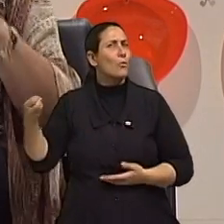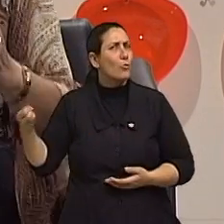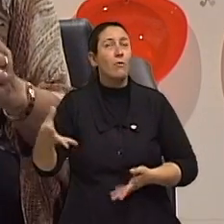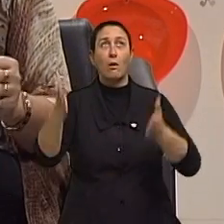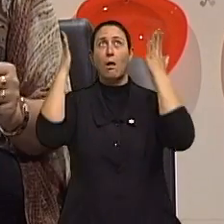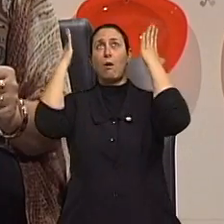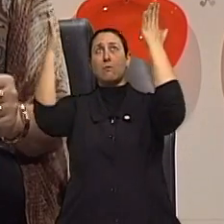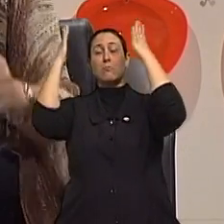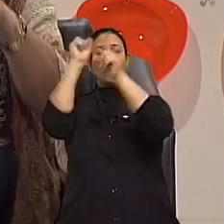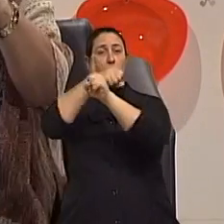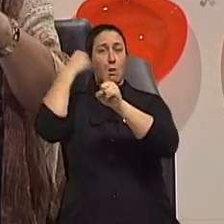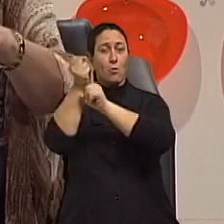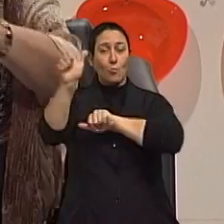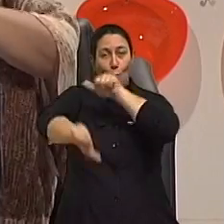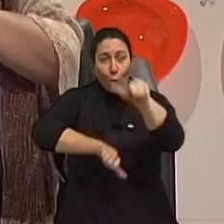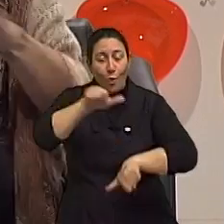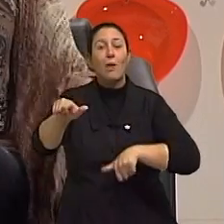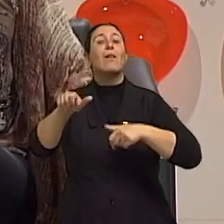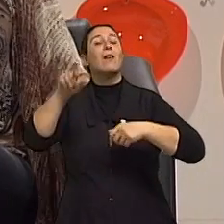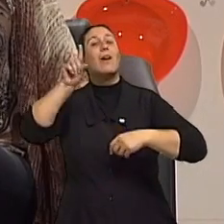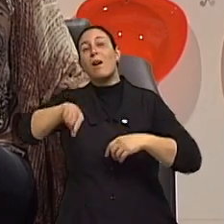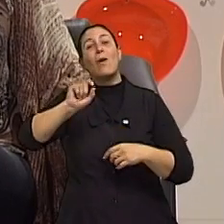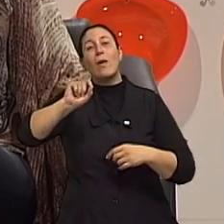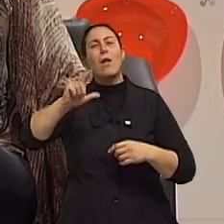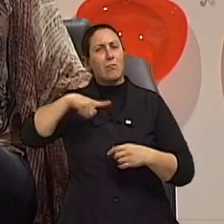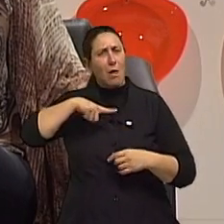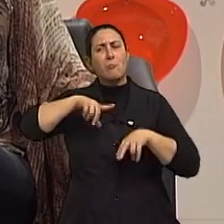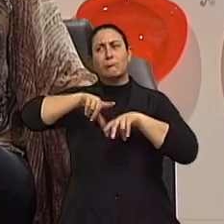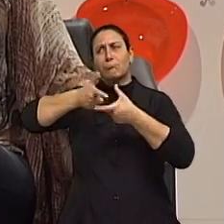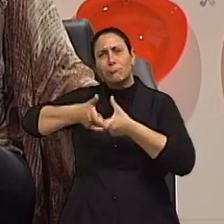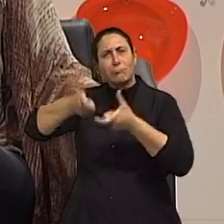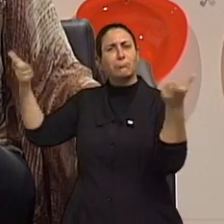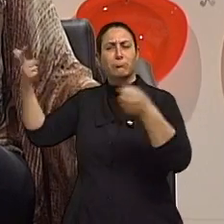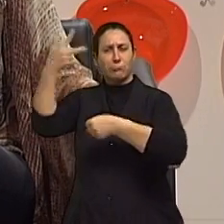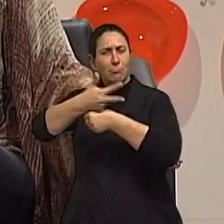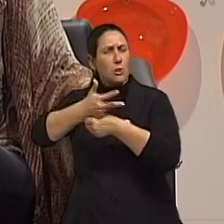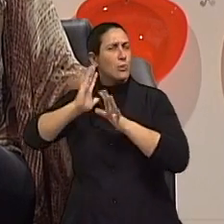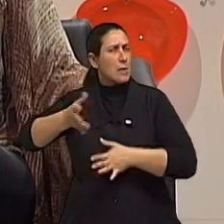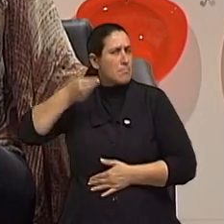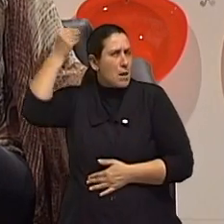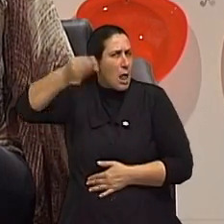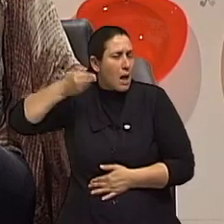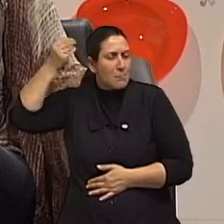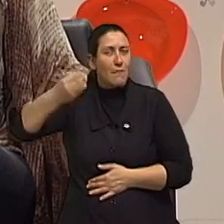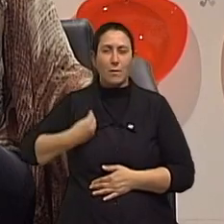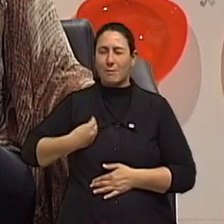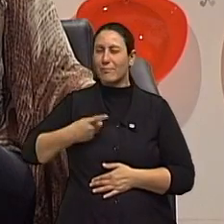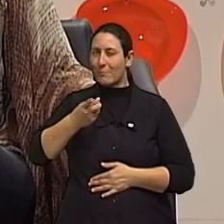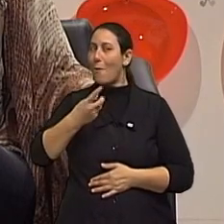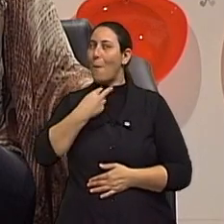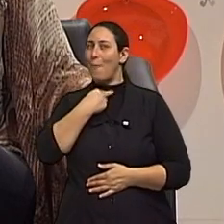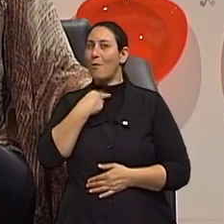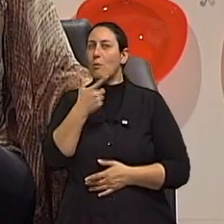graças a Deus, sociedade, que tem toda uma parcela de pessoas com muita experiência de vida. E isso, a